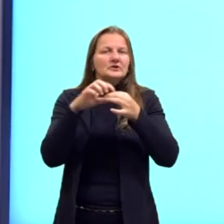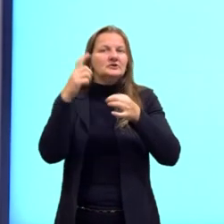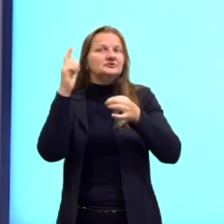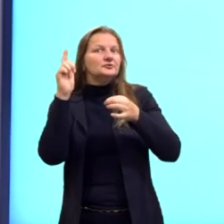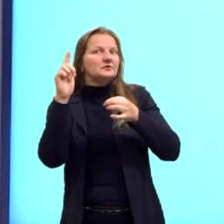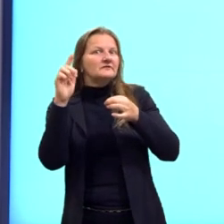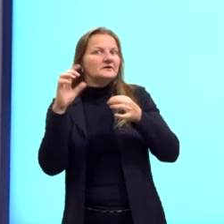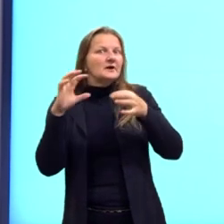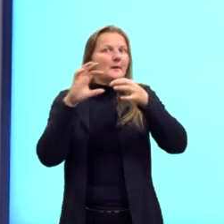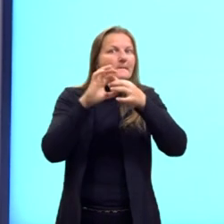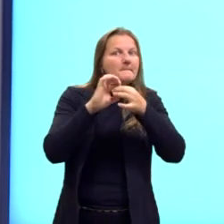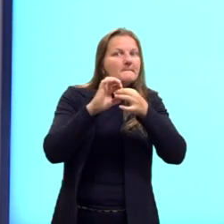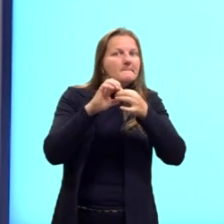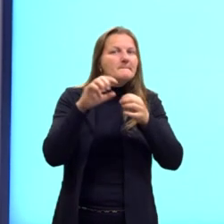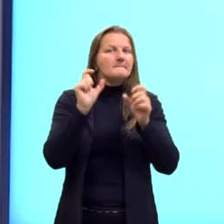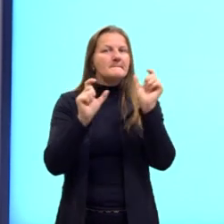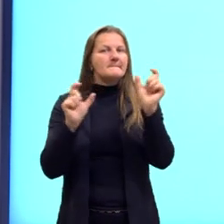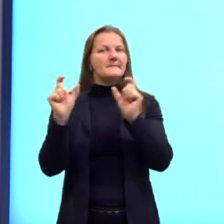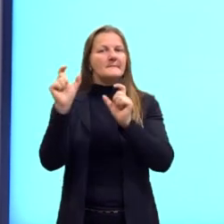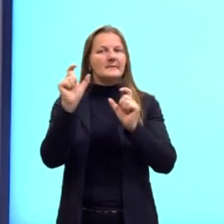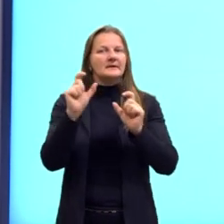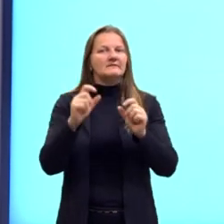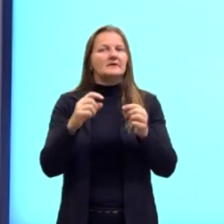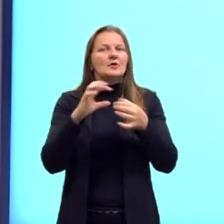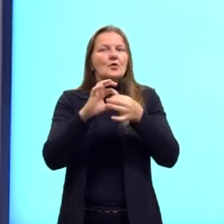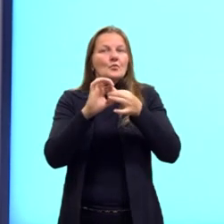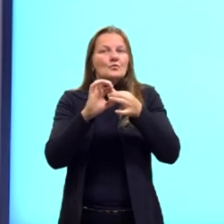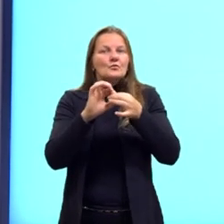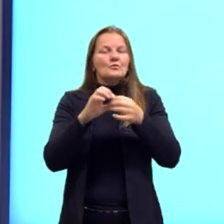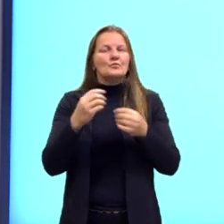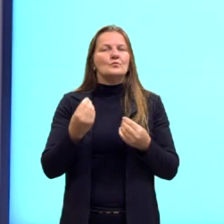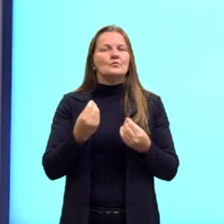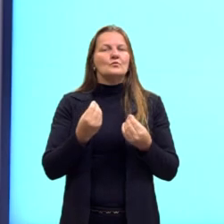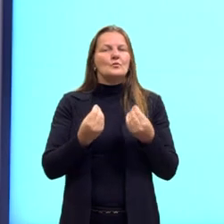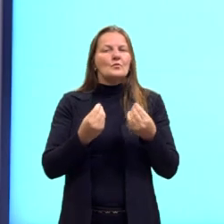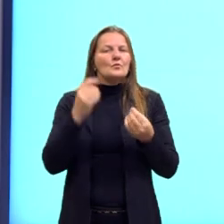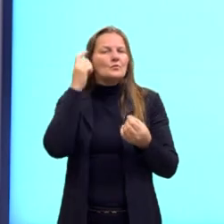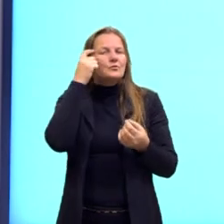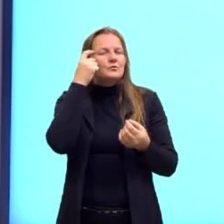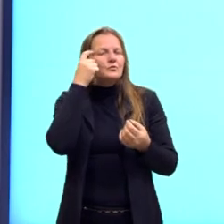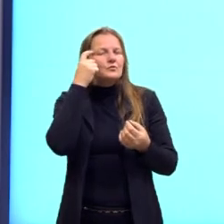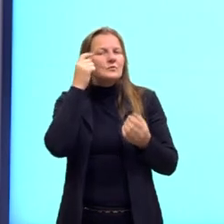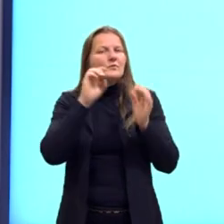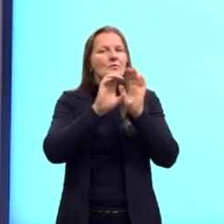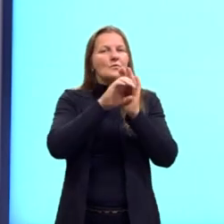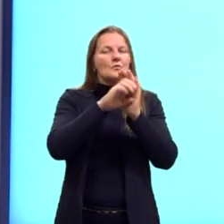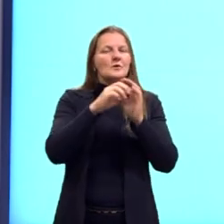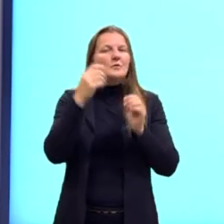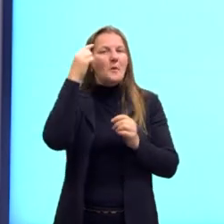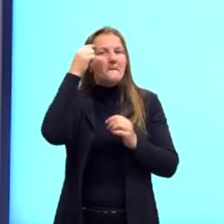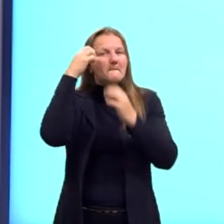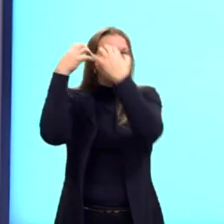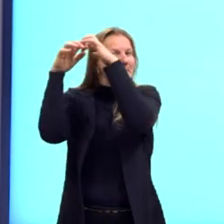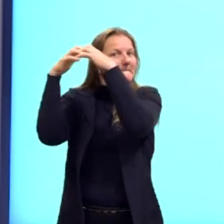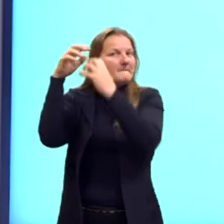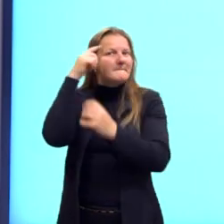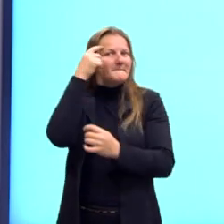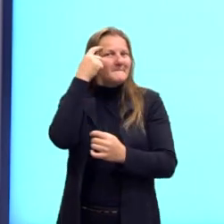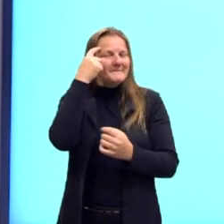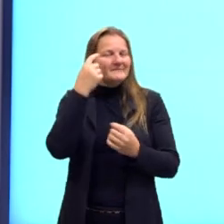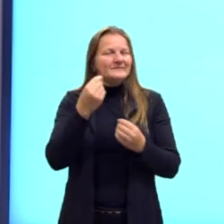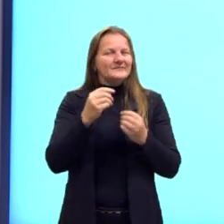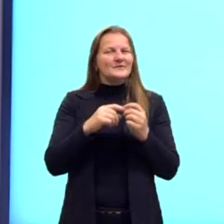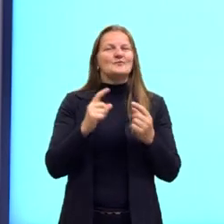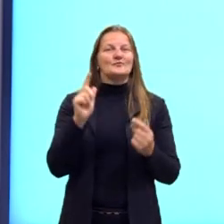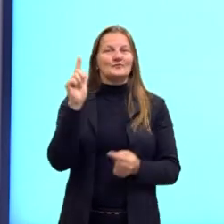ligações dessas nuvens de palavras e formar o nosso mapa mental, né, através aí do